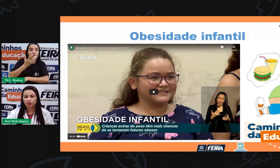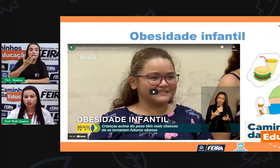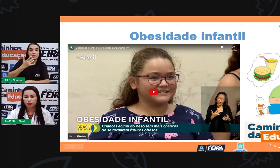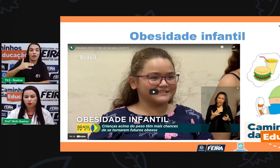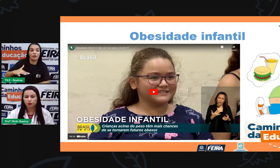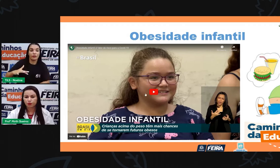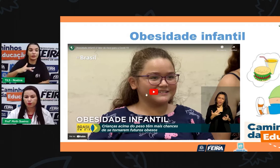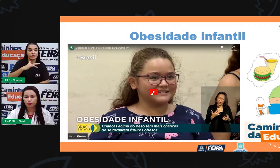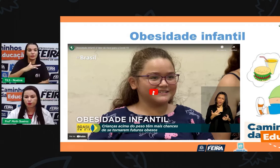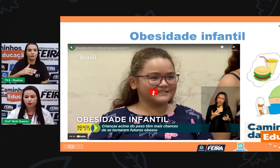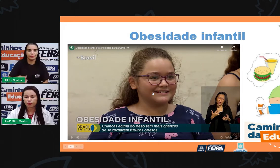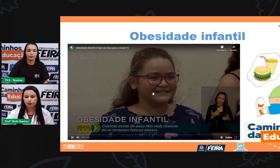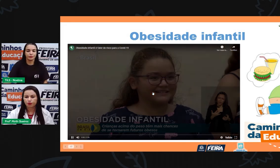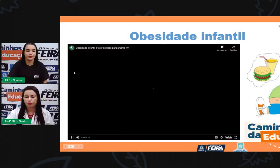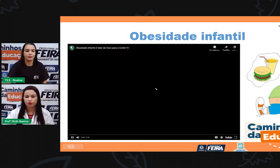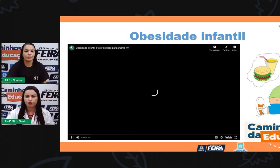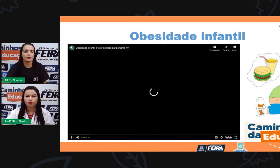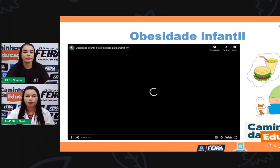infantil.